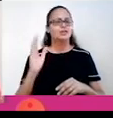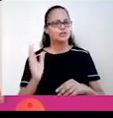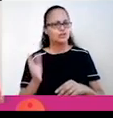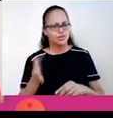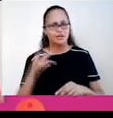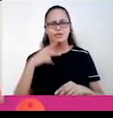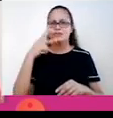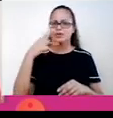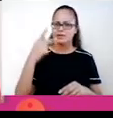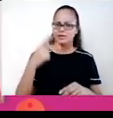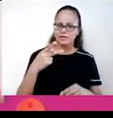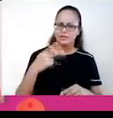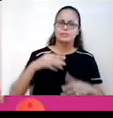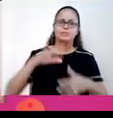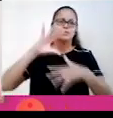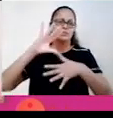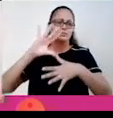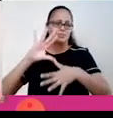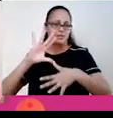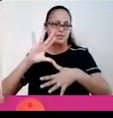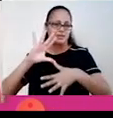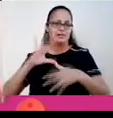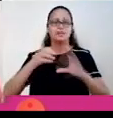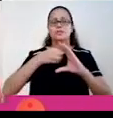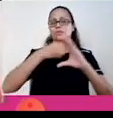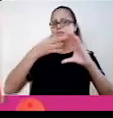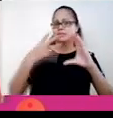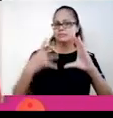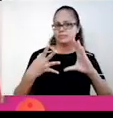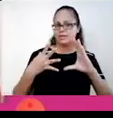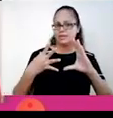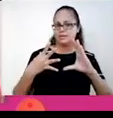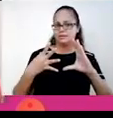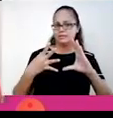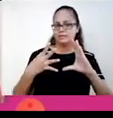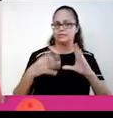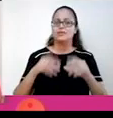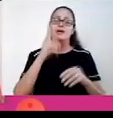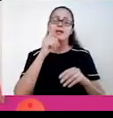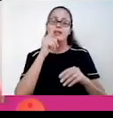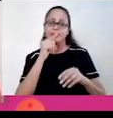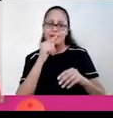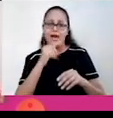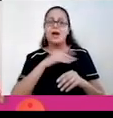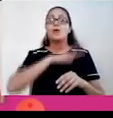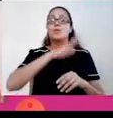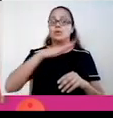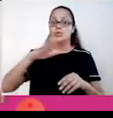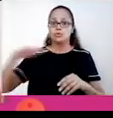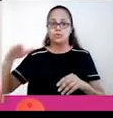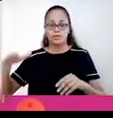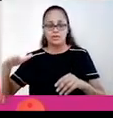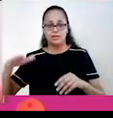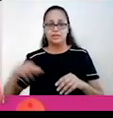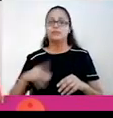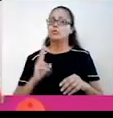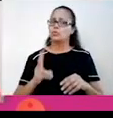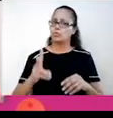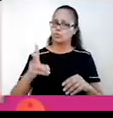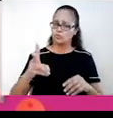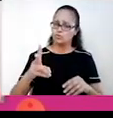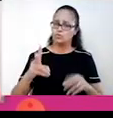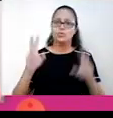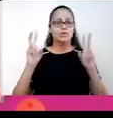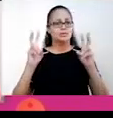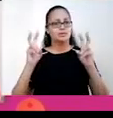já falávamos sobre a América Latina, falamos dos aspectos naturais, do relevo, da hidrografia. Vamos continuar esse assunto na aula de hoje para